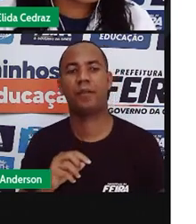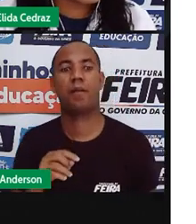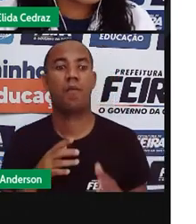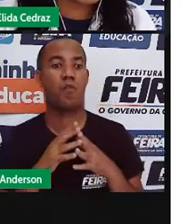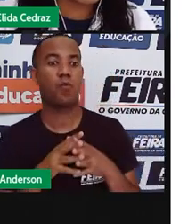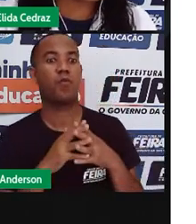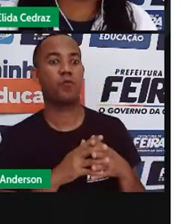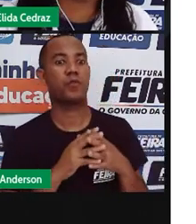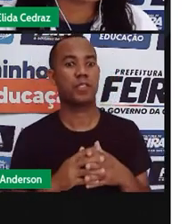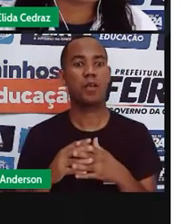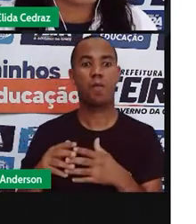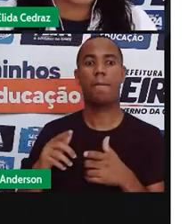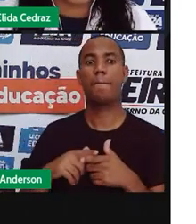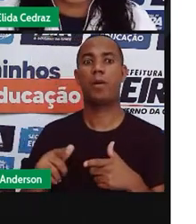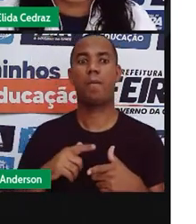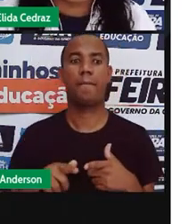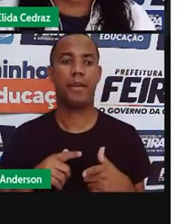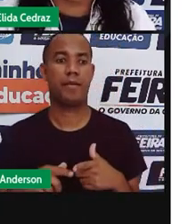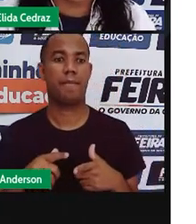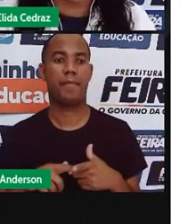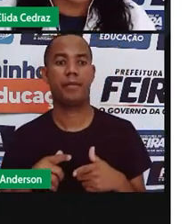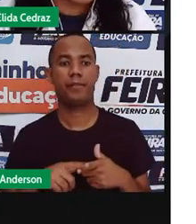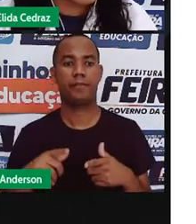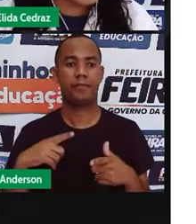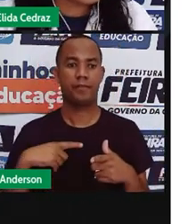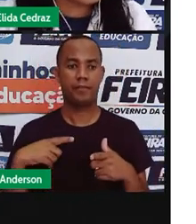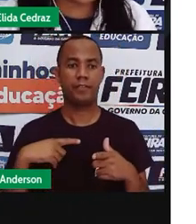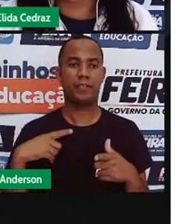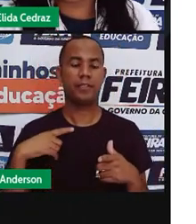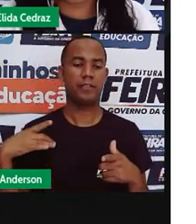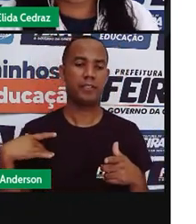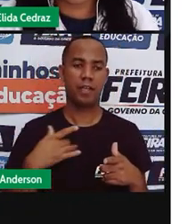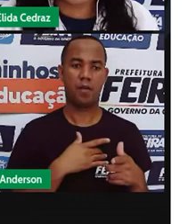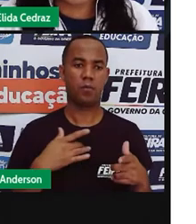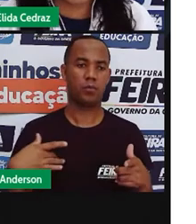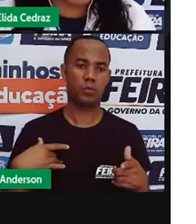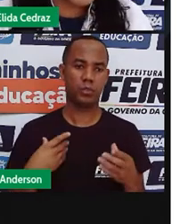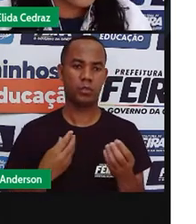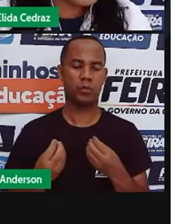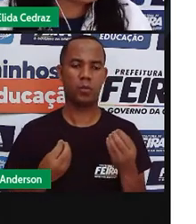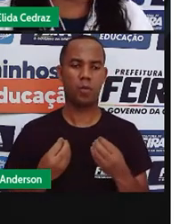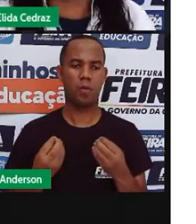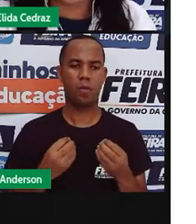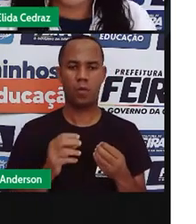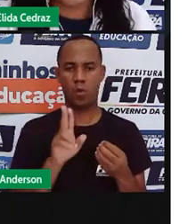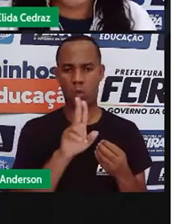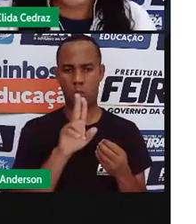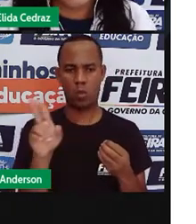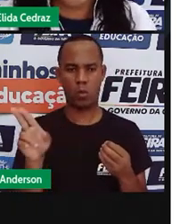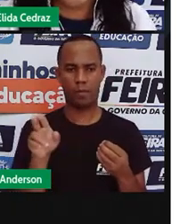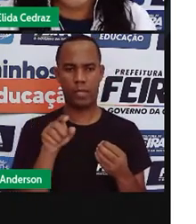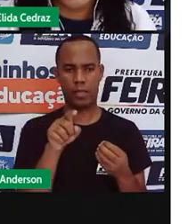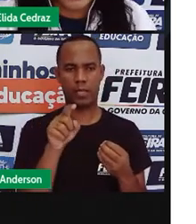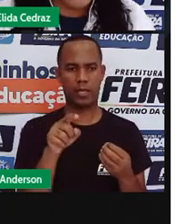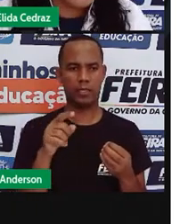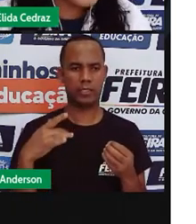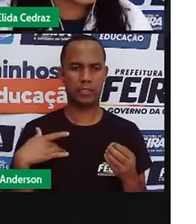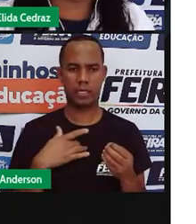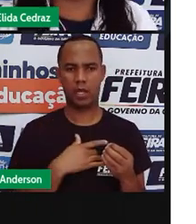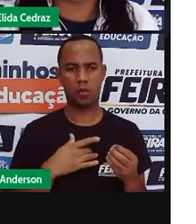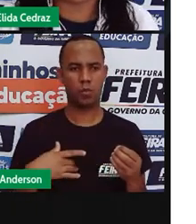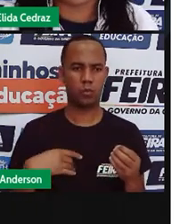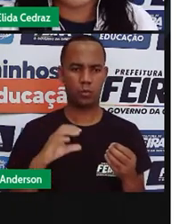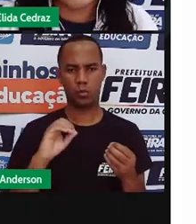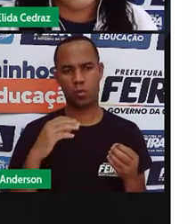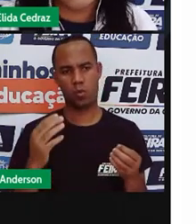muitos problemas nos postos de saúde porque quem recebeu a notícia e viu o nome do Ministério da Saúde ou